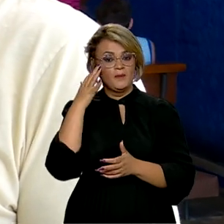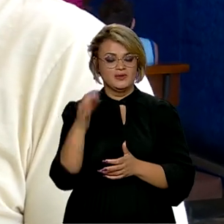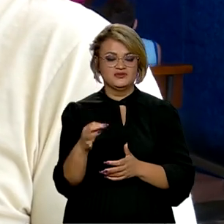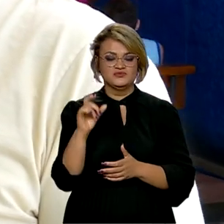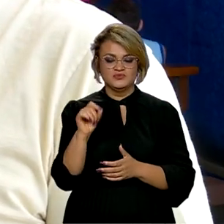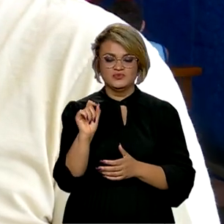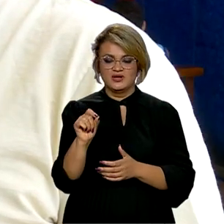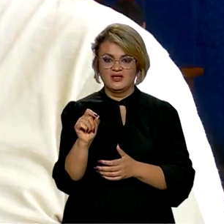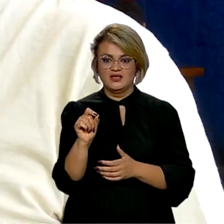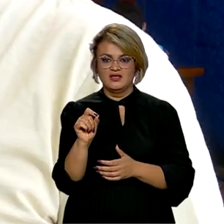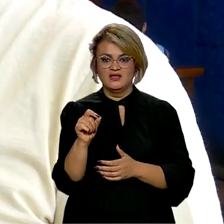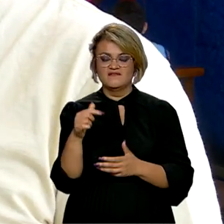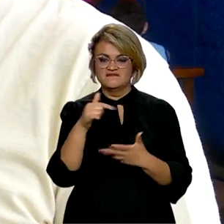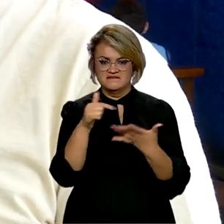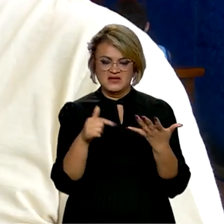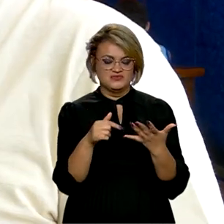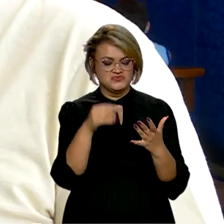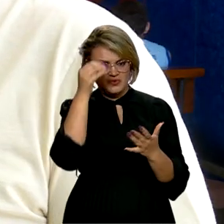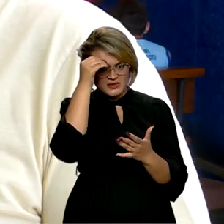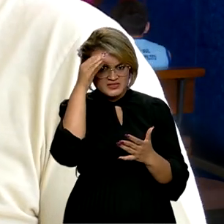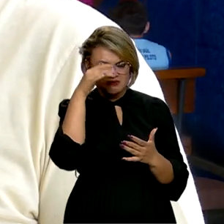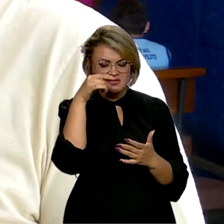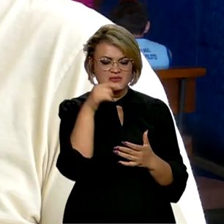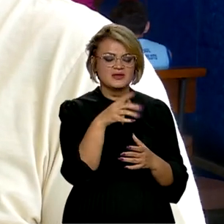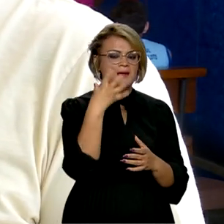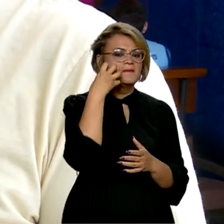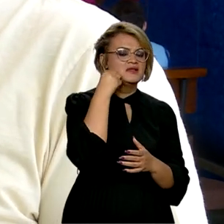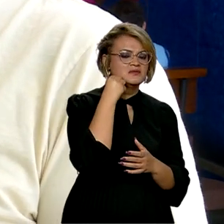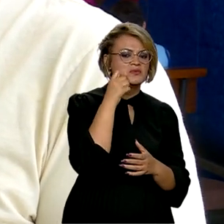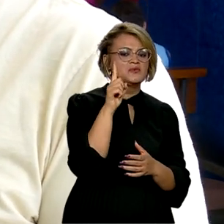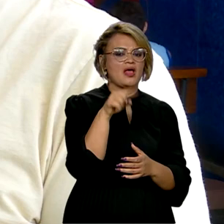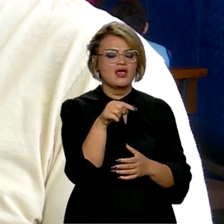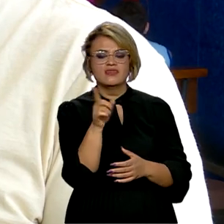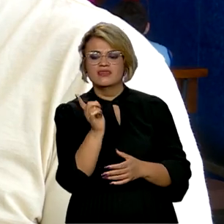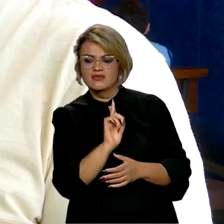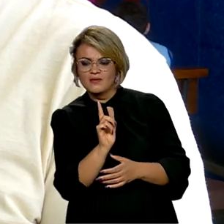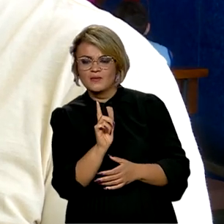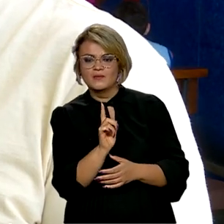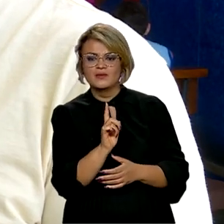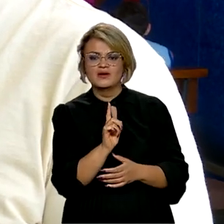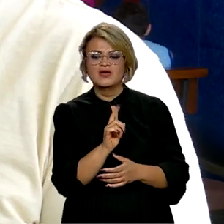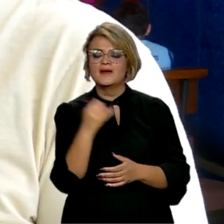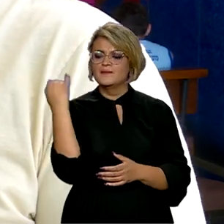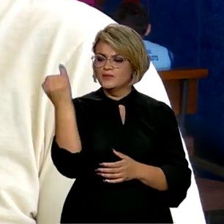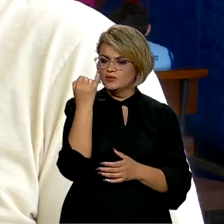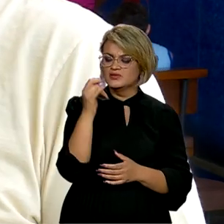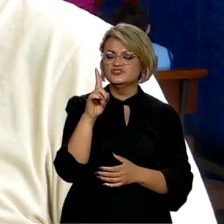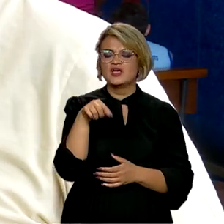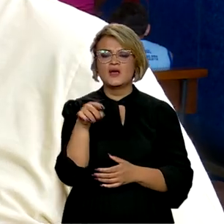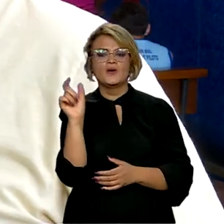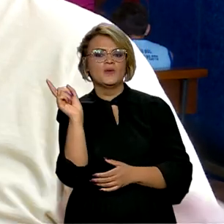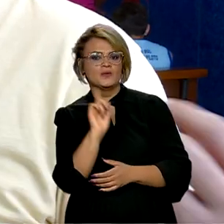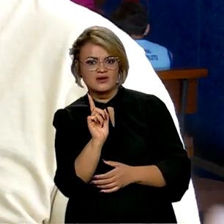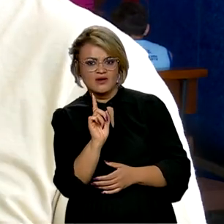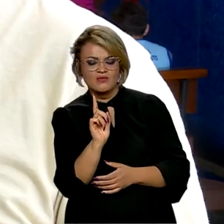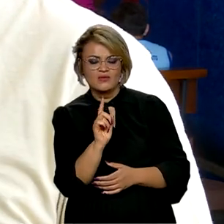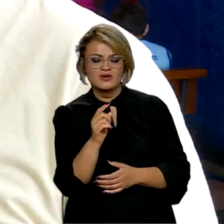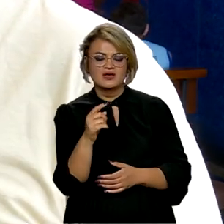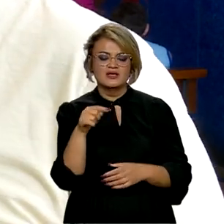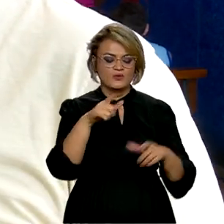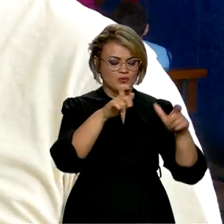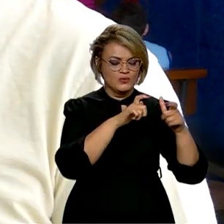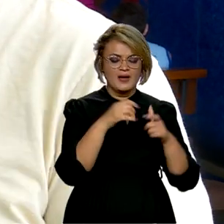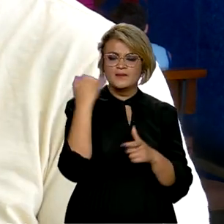ignorar o conhecimento do que é patrimônio, do que é a importância de um objeto, de um